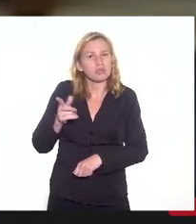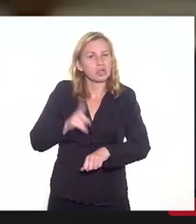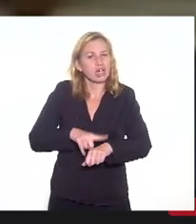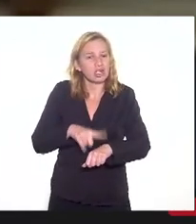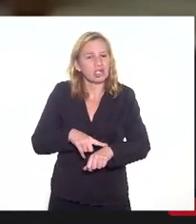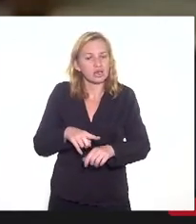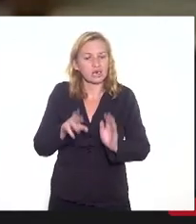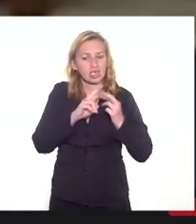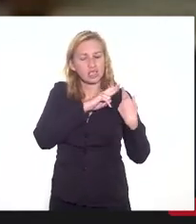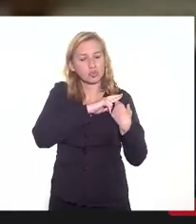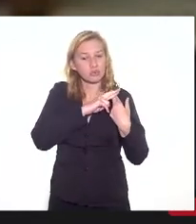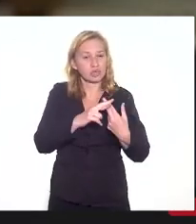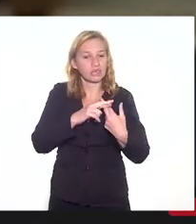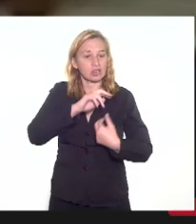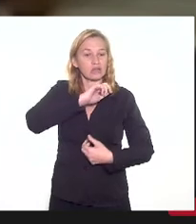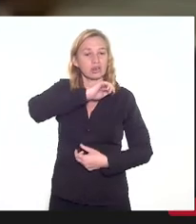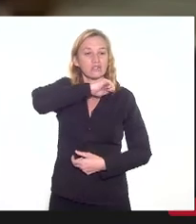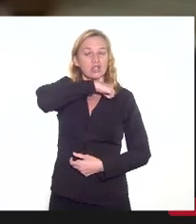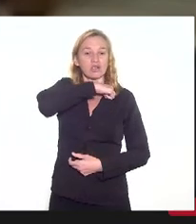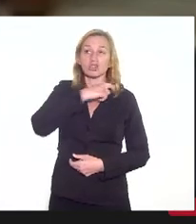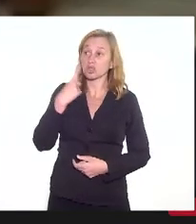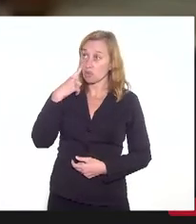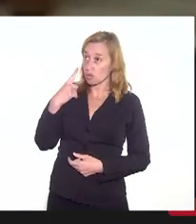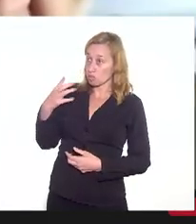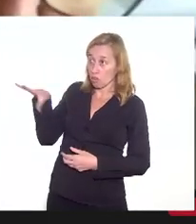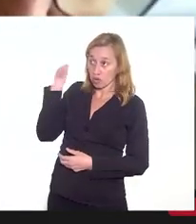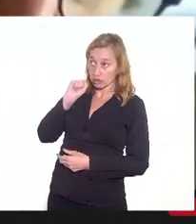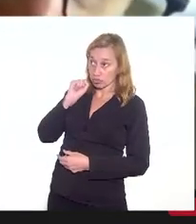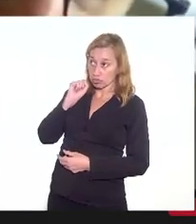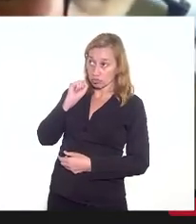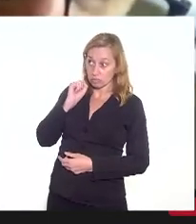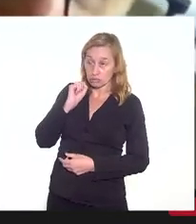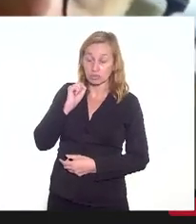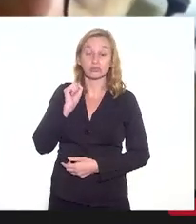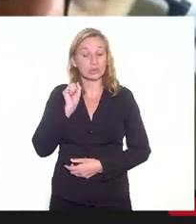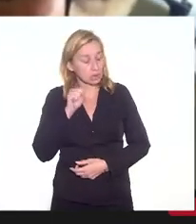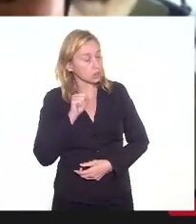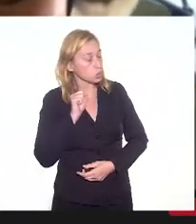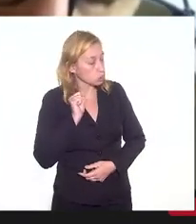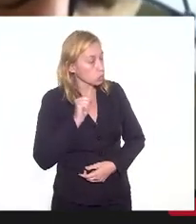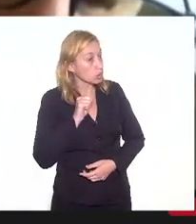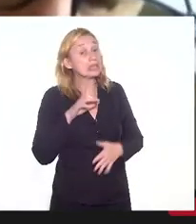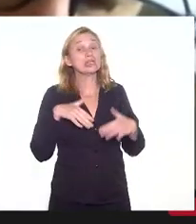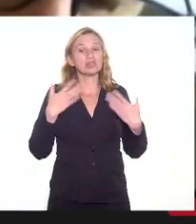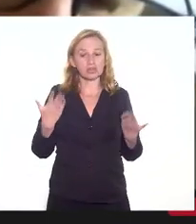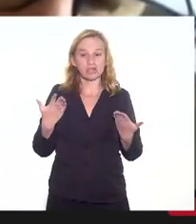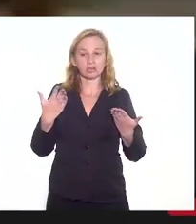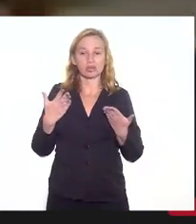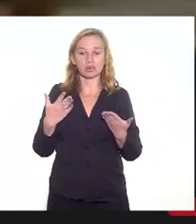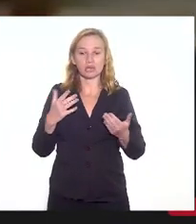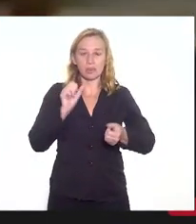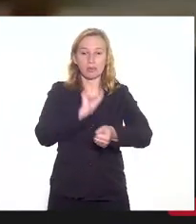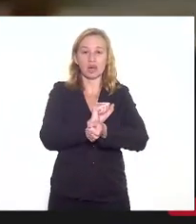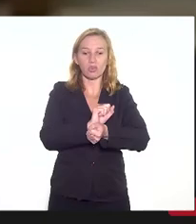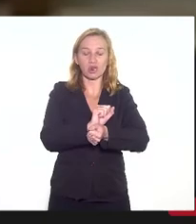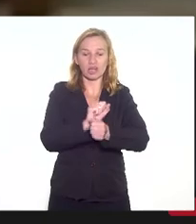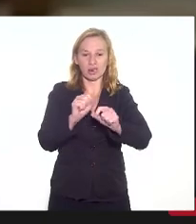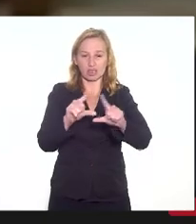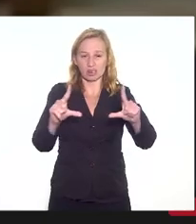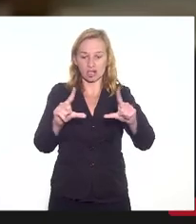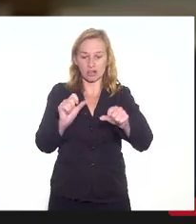responsabilidade fiscal. Vocês estão me ouvindo? Sim, sim. Então, é porque congelou aqui a tela.